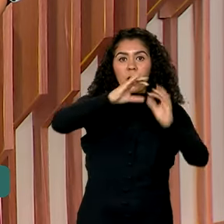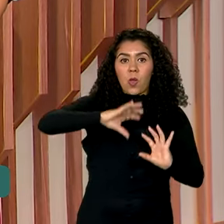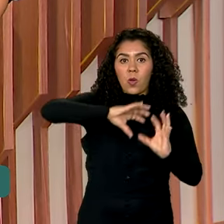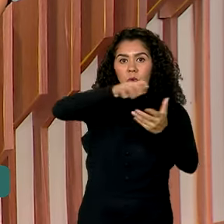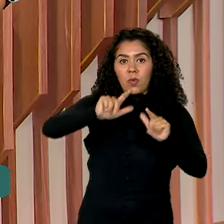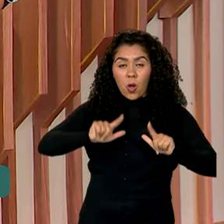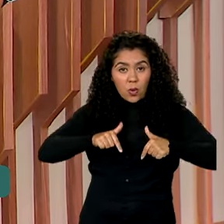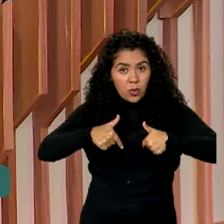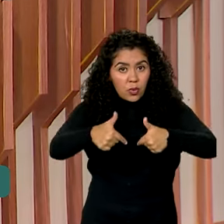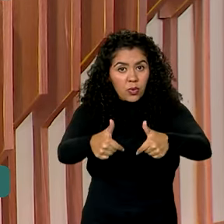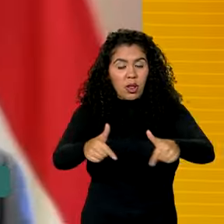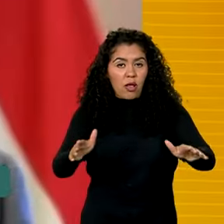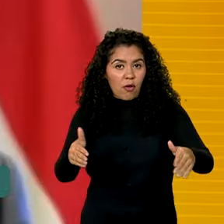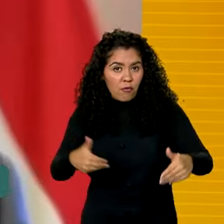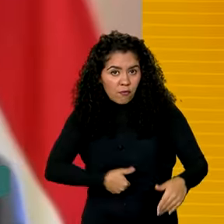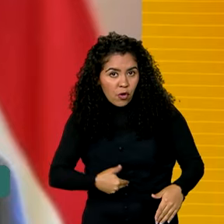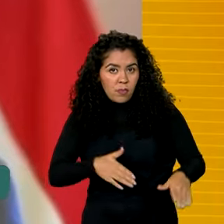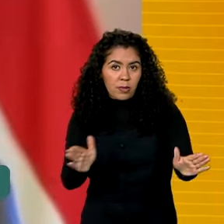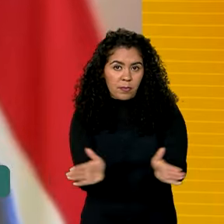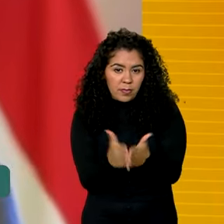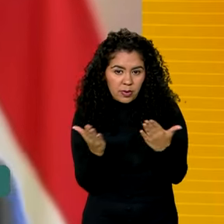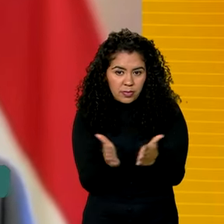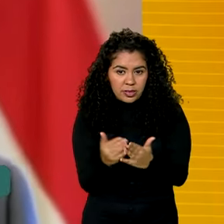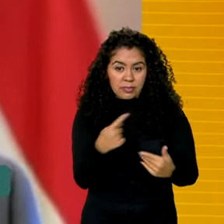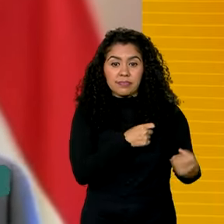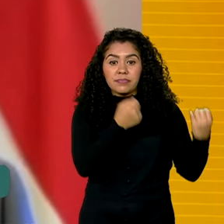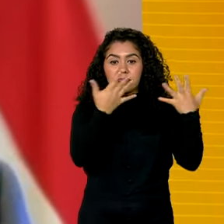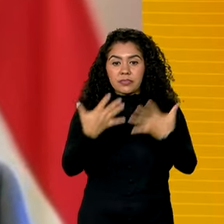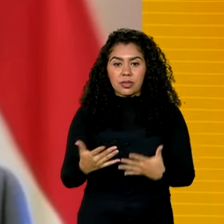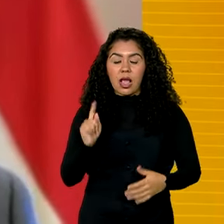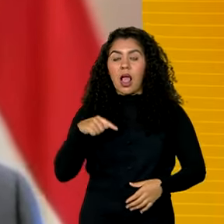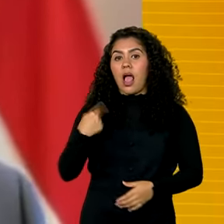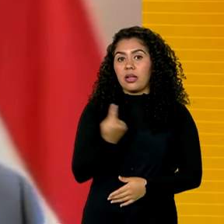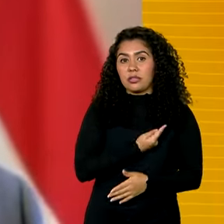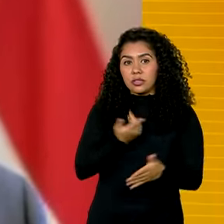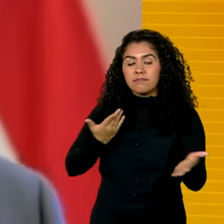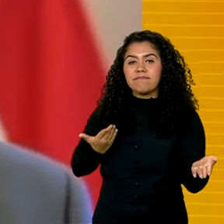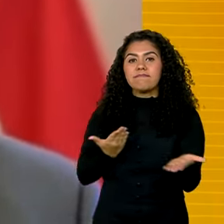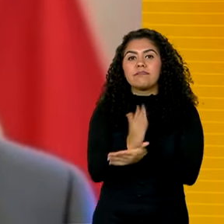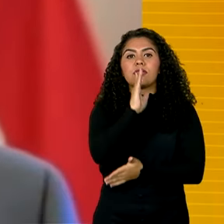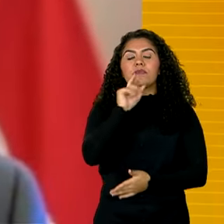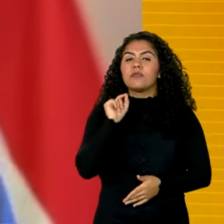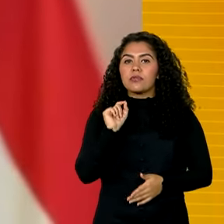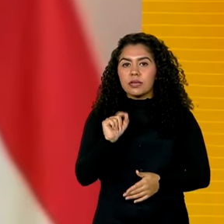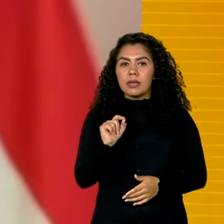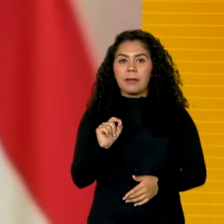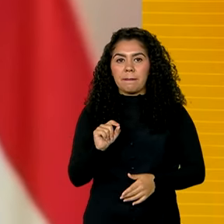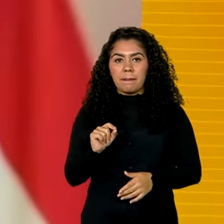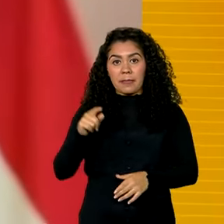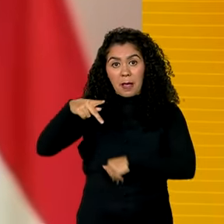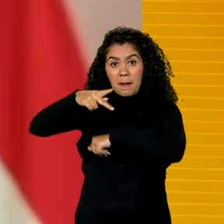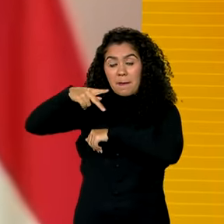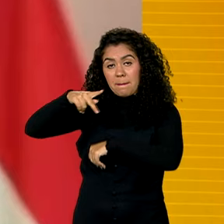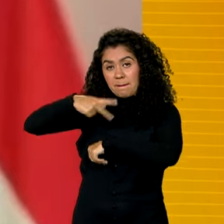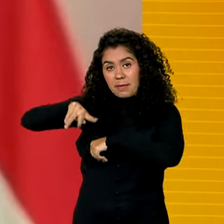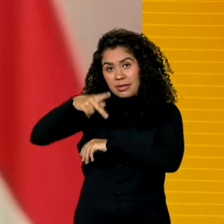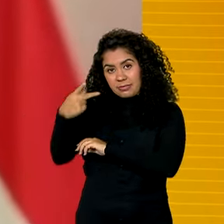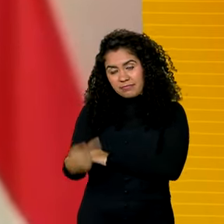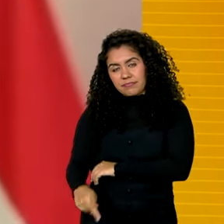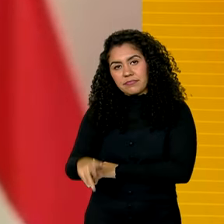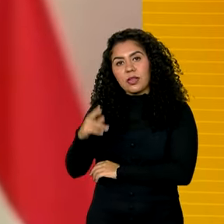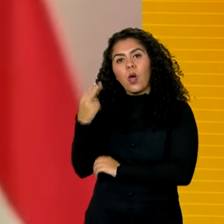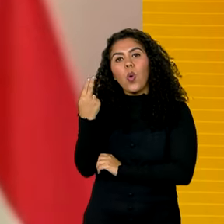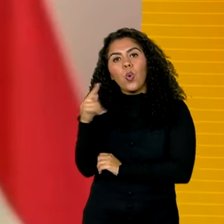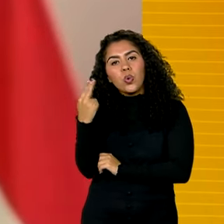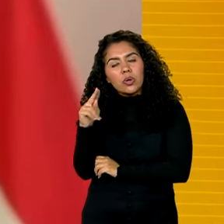e a pobreza. Tivemos uma aprovação que permite agora, na presidência com o Uruguai, a gente ter as